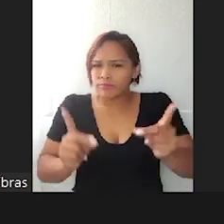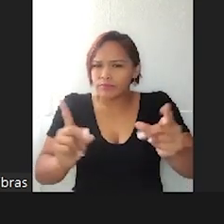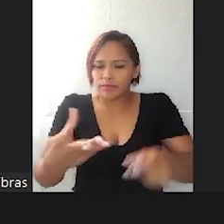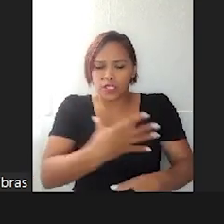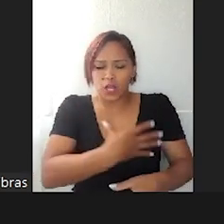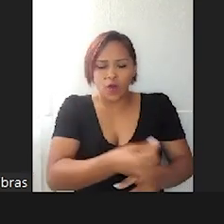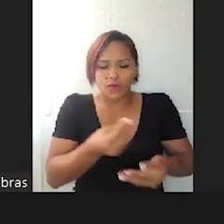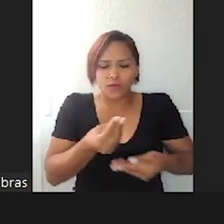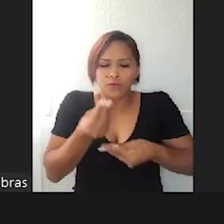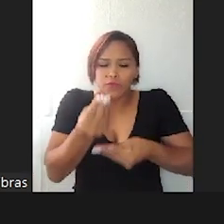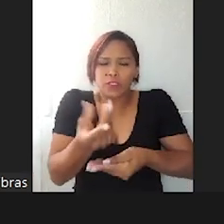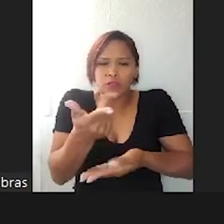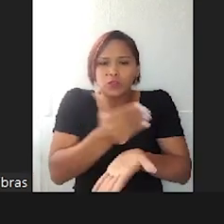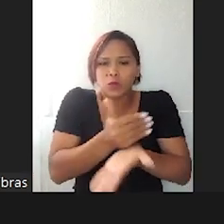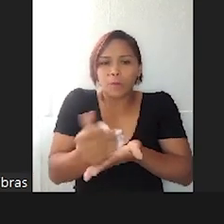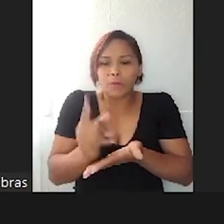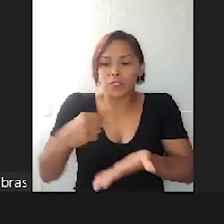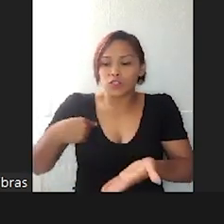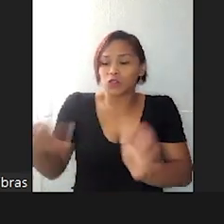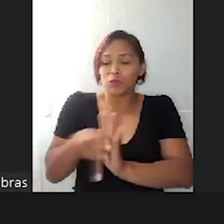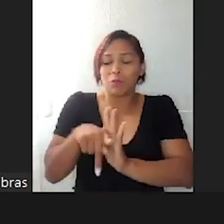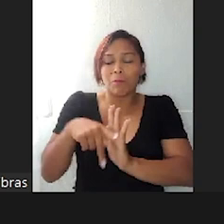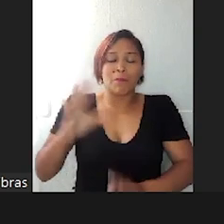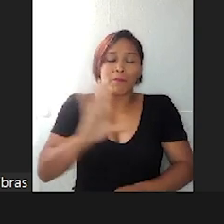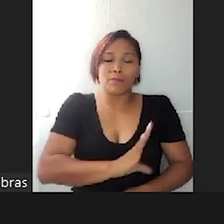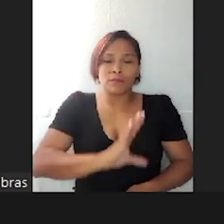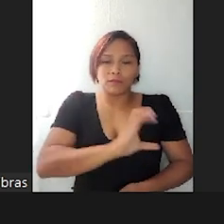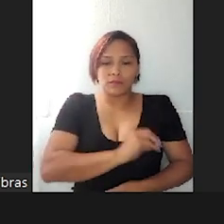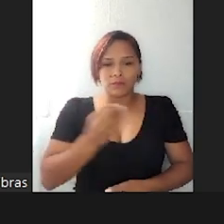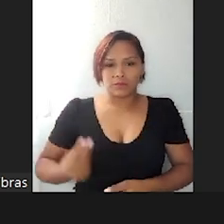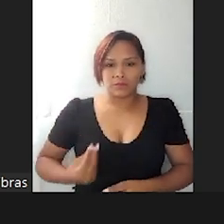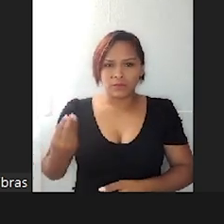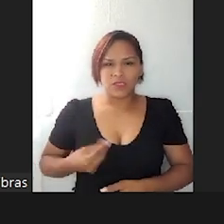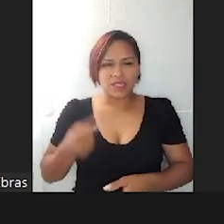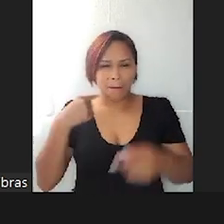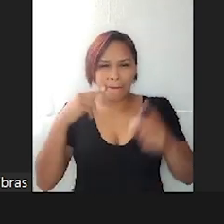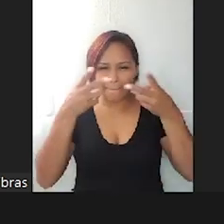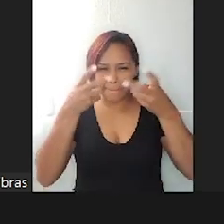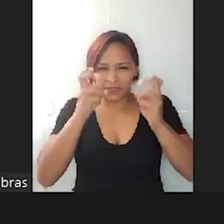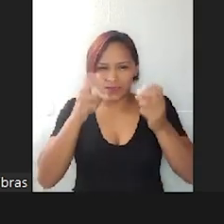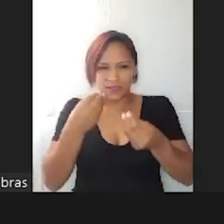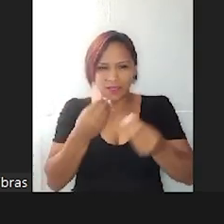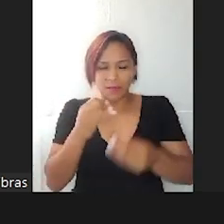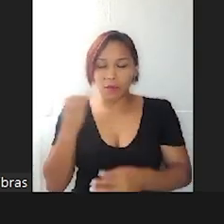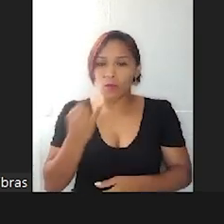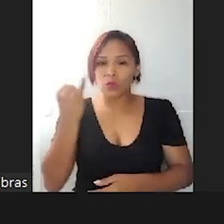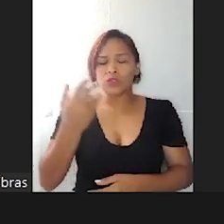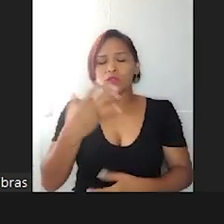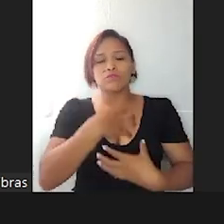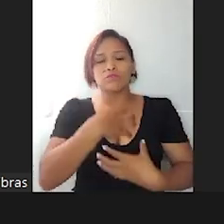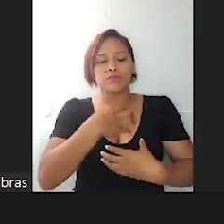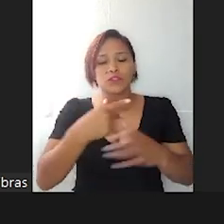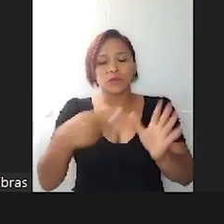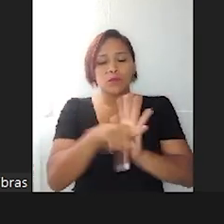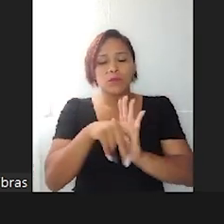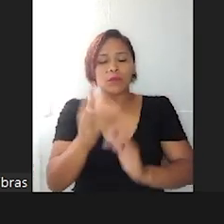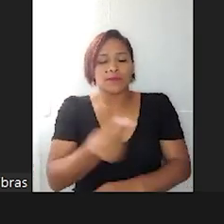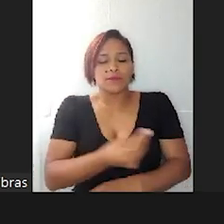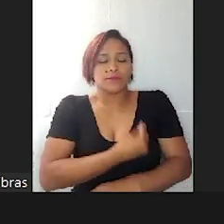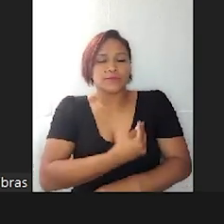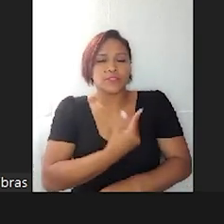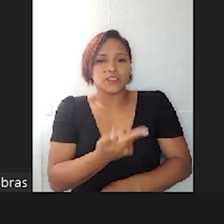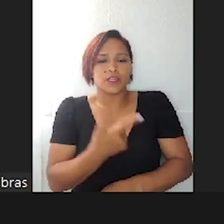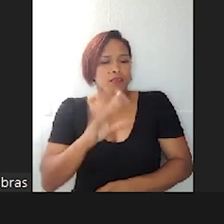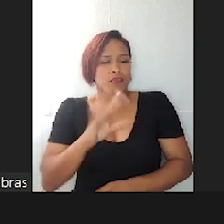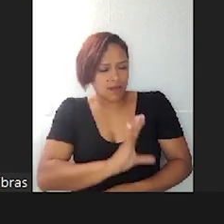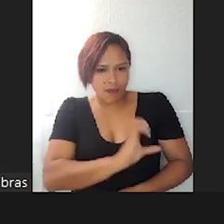começa em nosso amor próprio. olha que profundo, né? O que você sente sobre você mesmo? Que amor você tem?